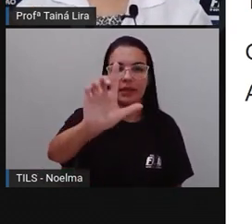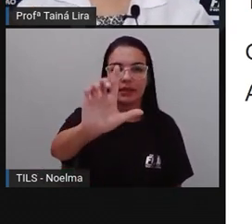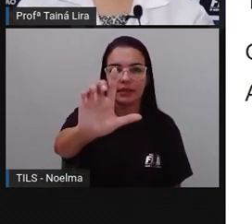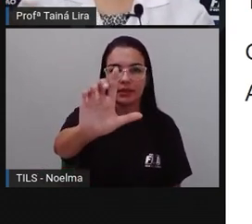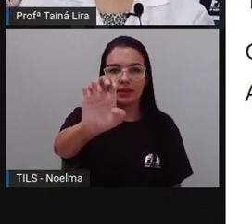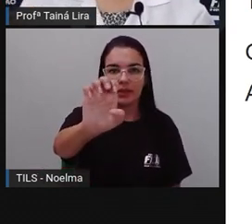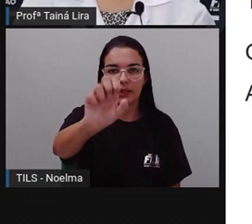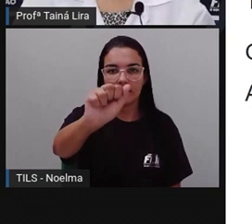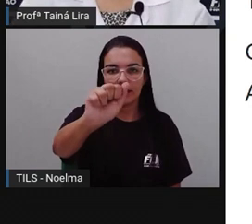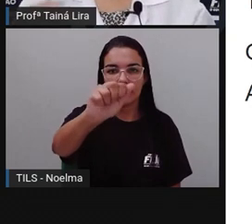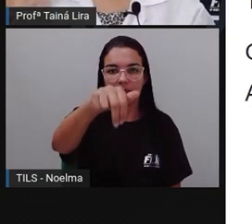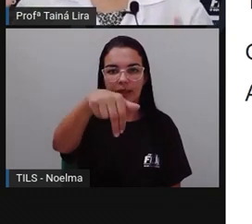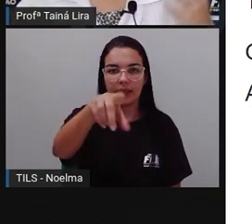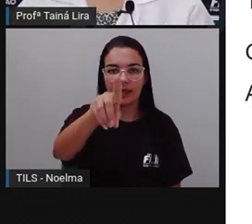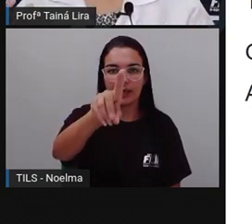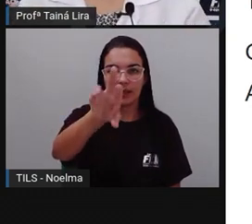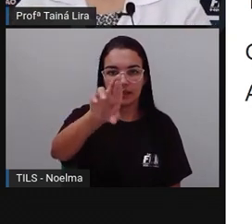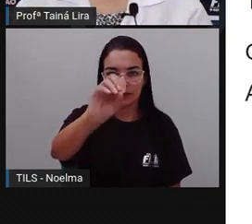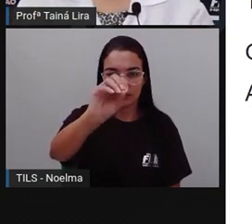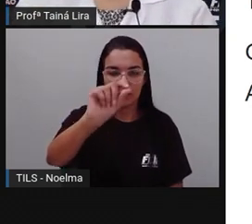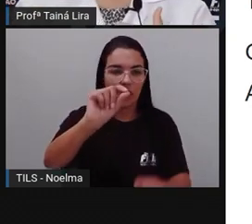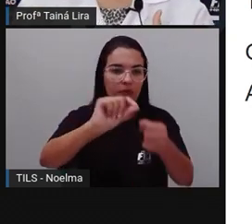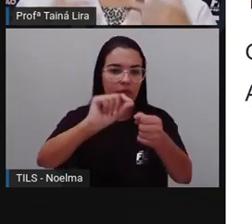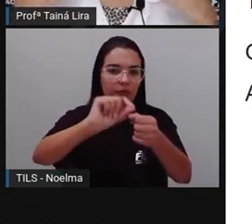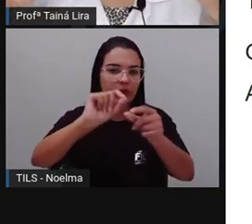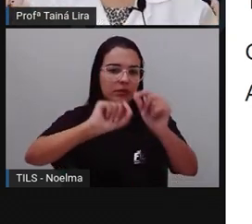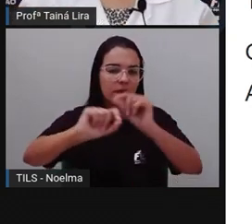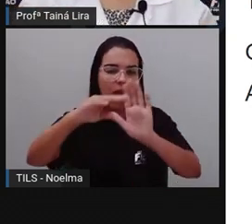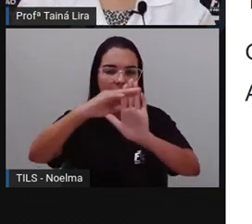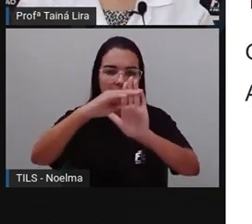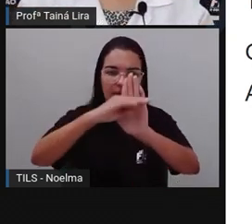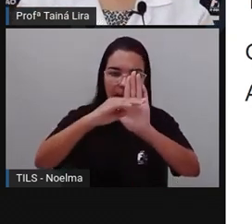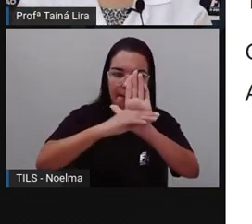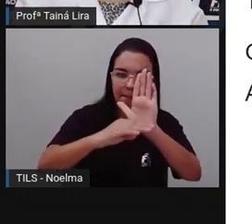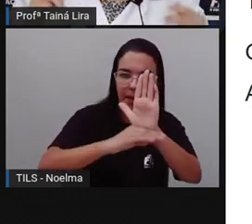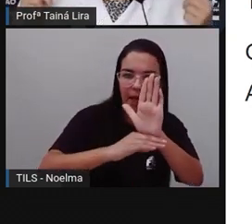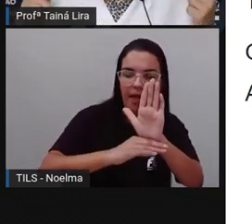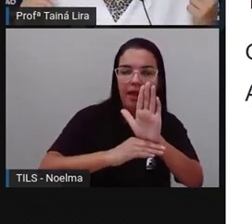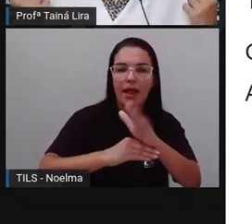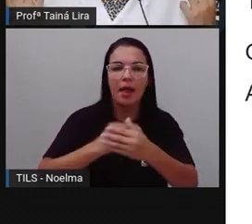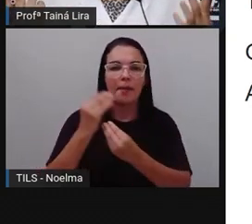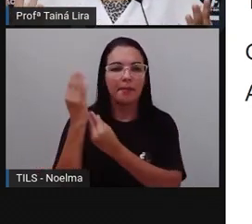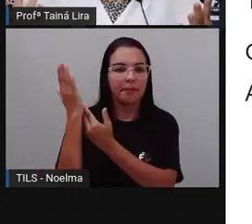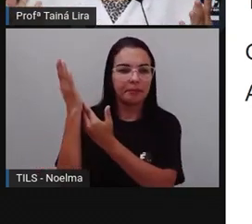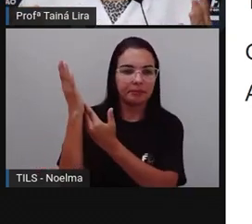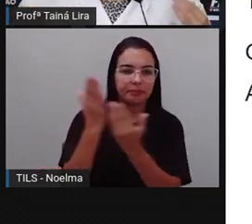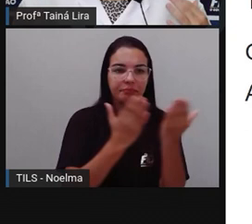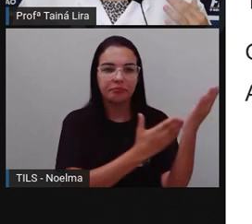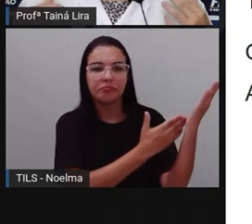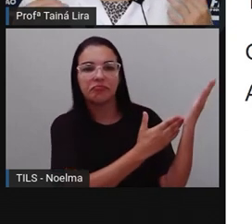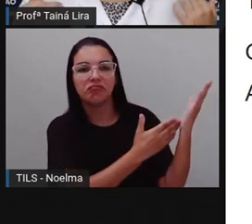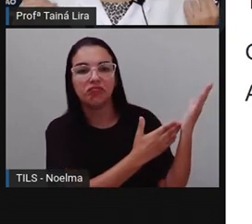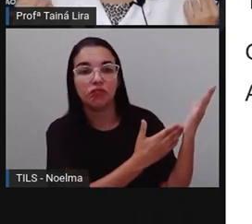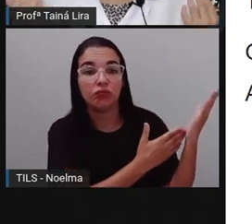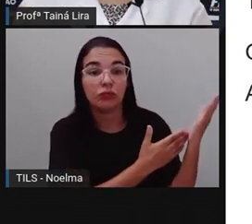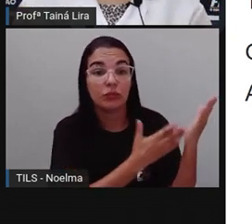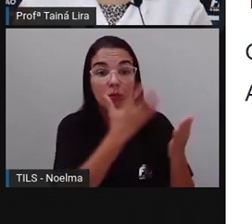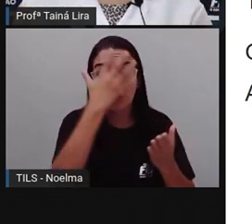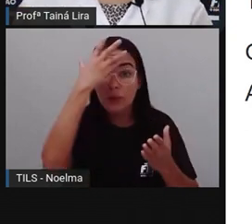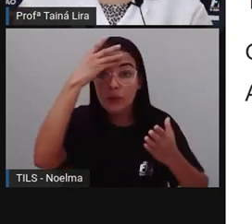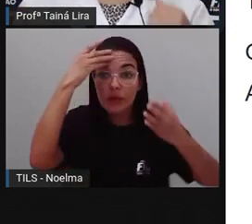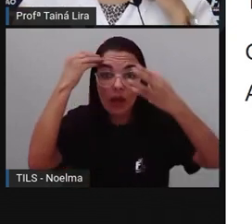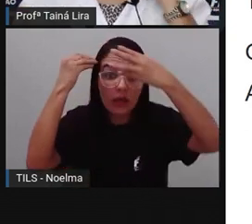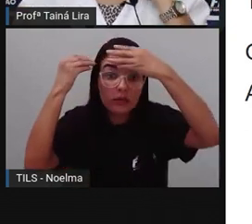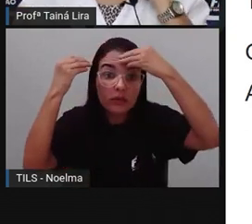tá? E ele é um aluno do segundo ano, Ele produziu essa tabela, E olha só o que Leandro fez, Ele esqueceu de